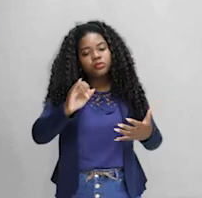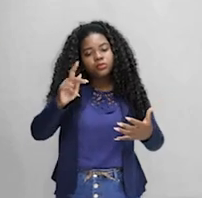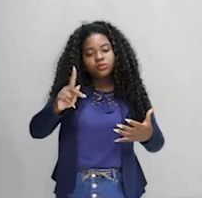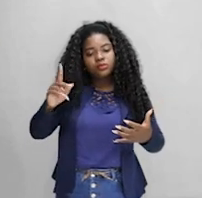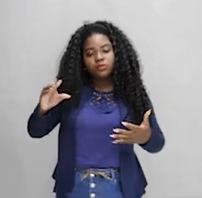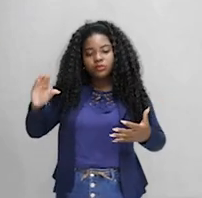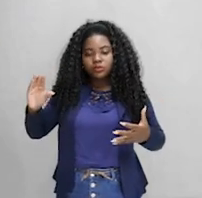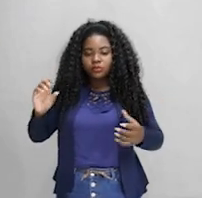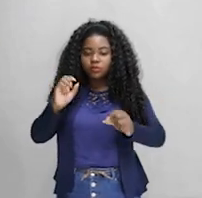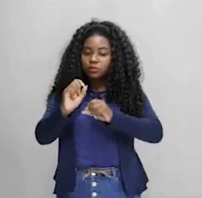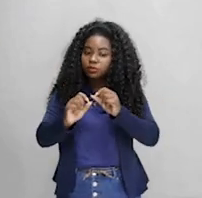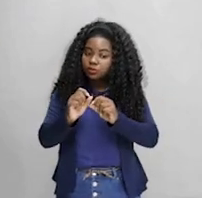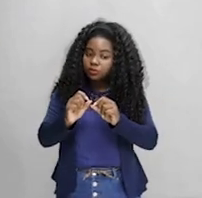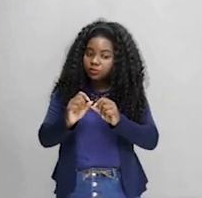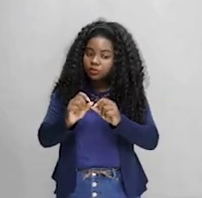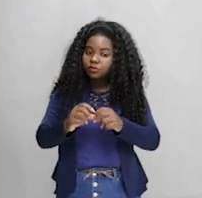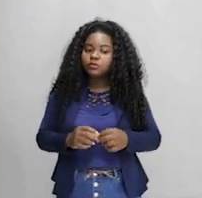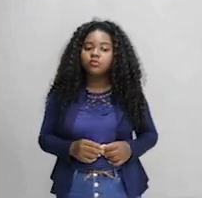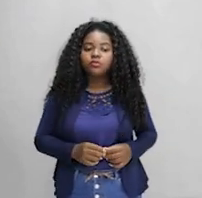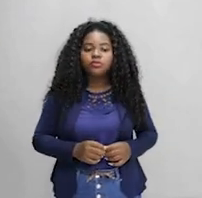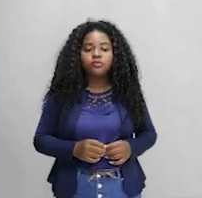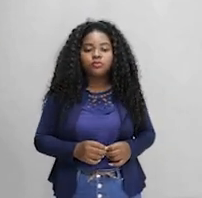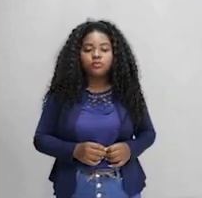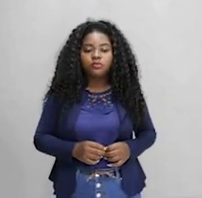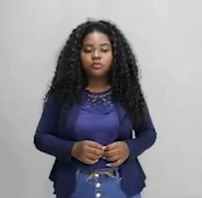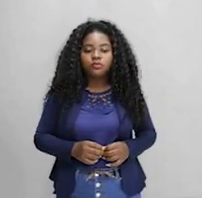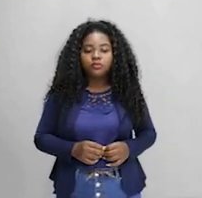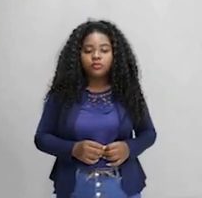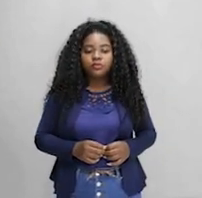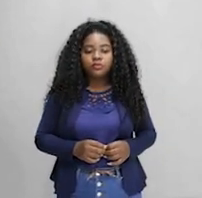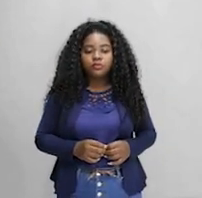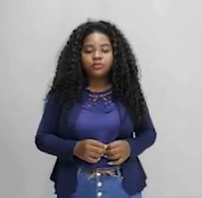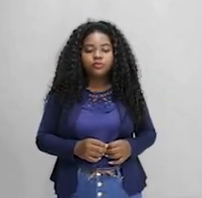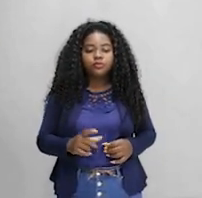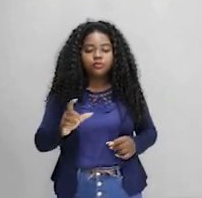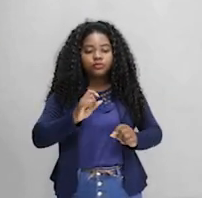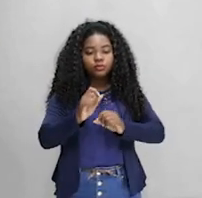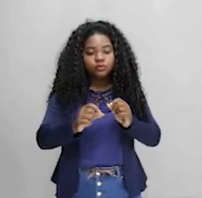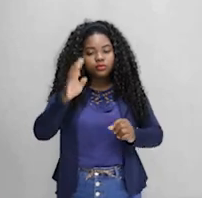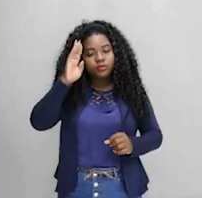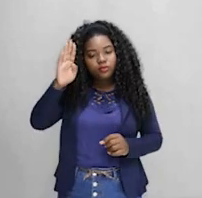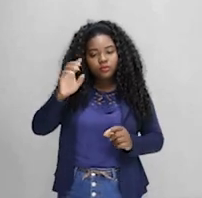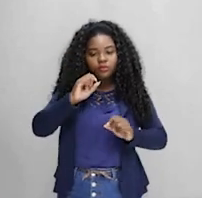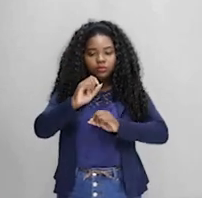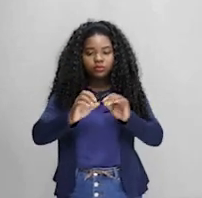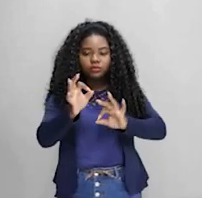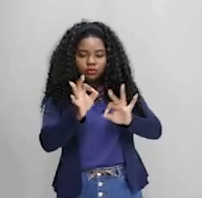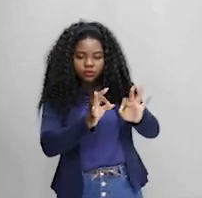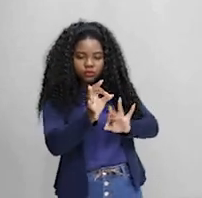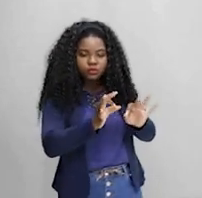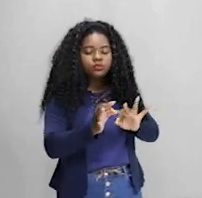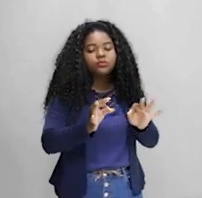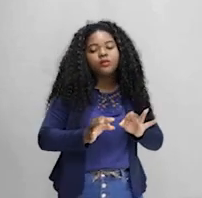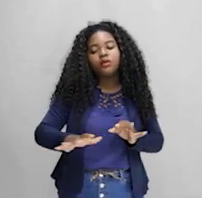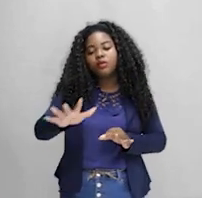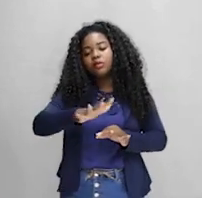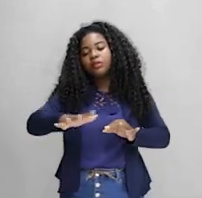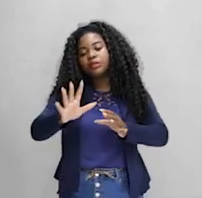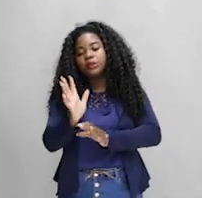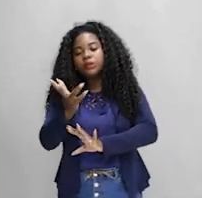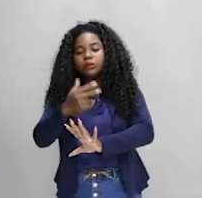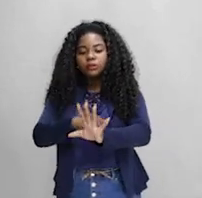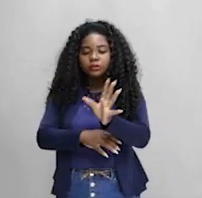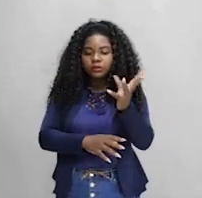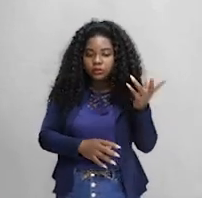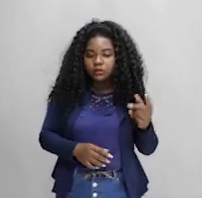Sabe o que ele é, galera? Um órgão muito importante aí. Vamos falar sobre as principais conferências ambientais. Vamos